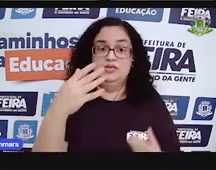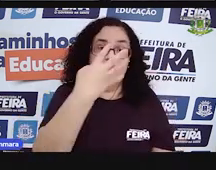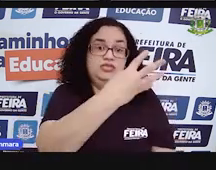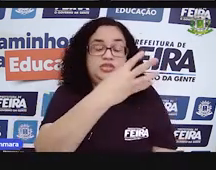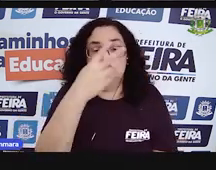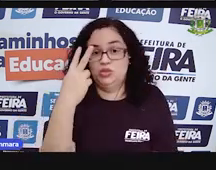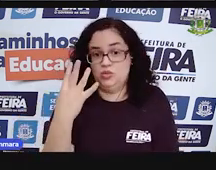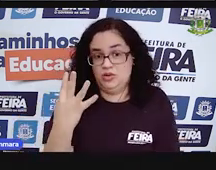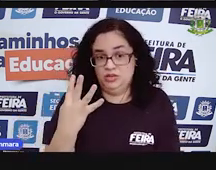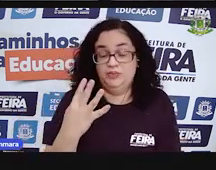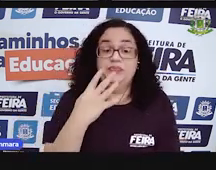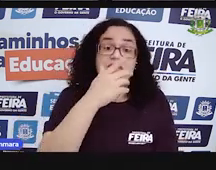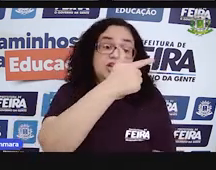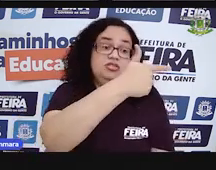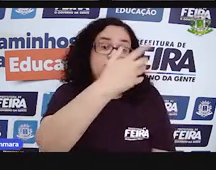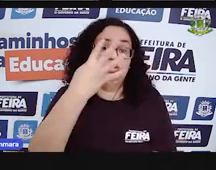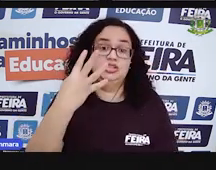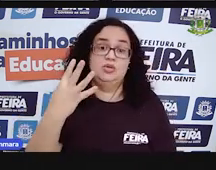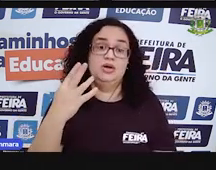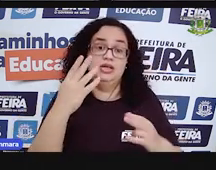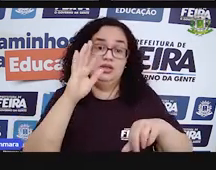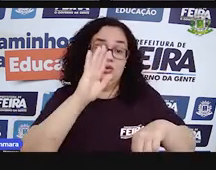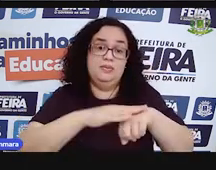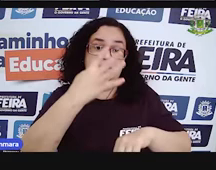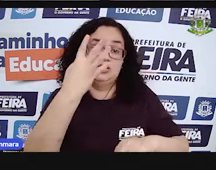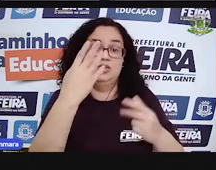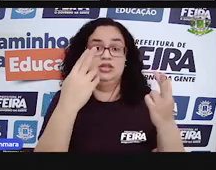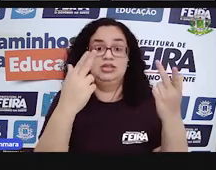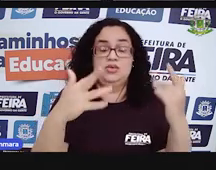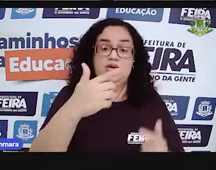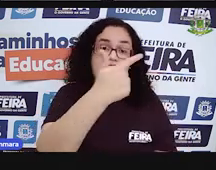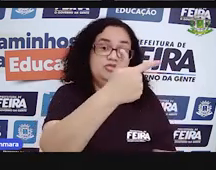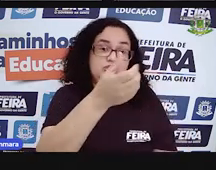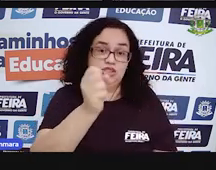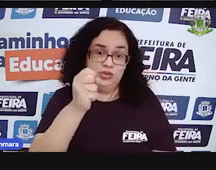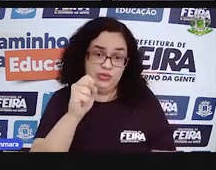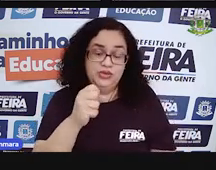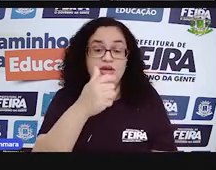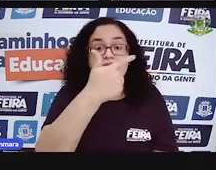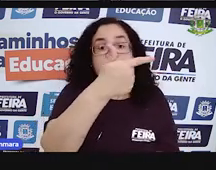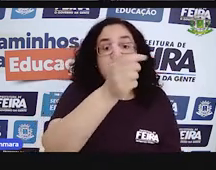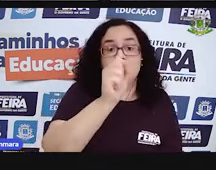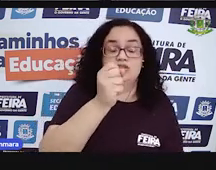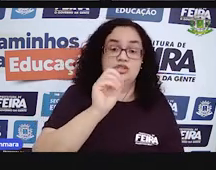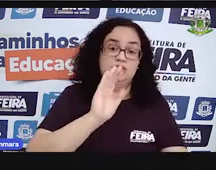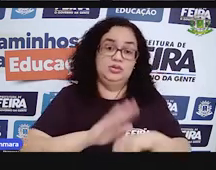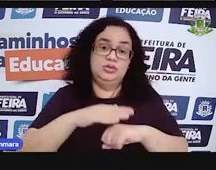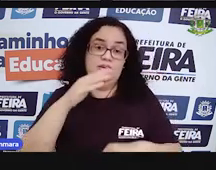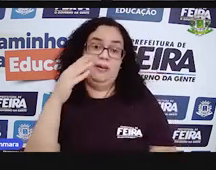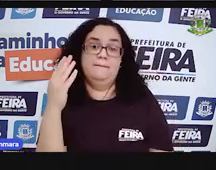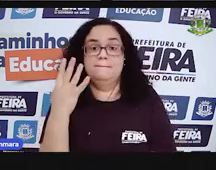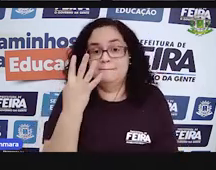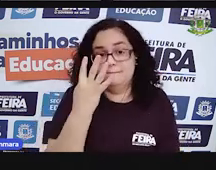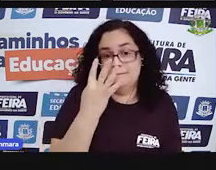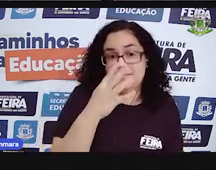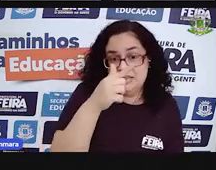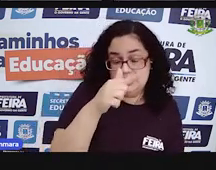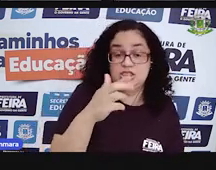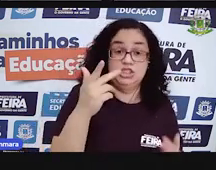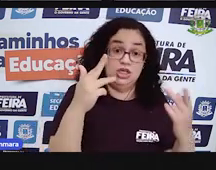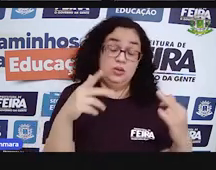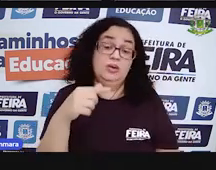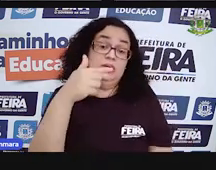24 mais 4, 28. 28 mais 7, 35. 35